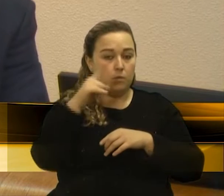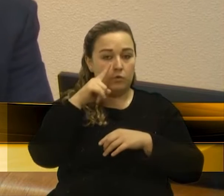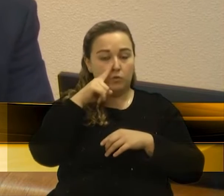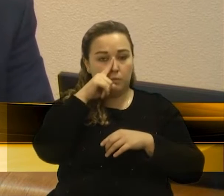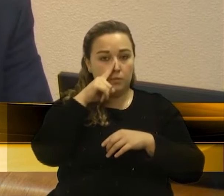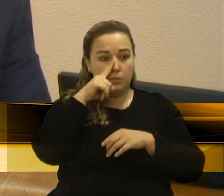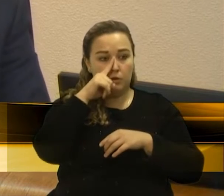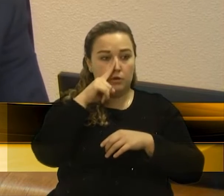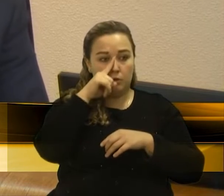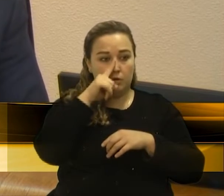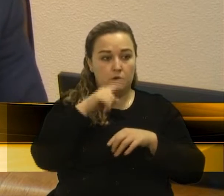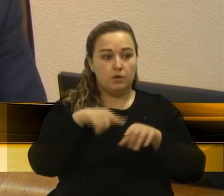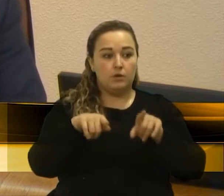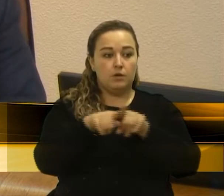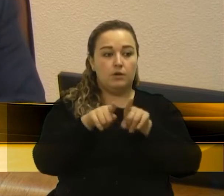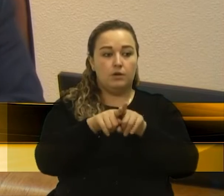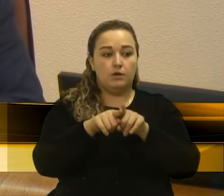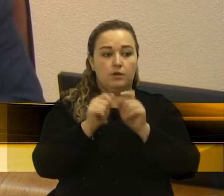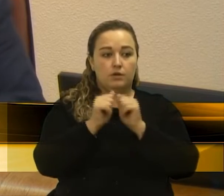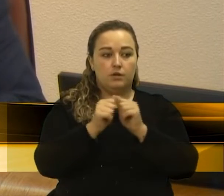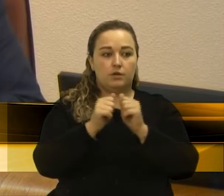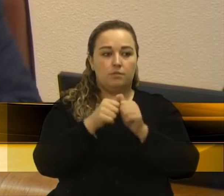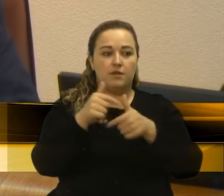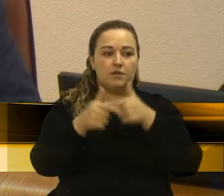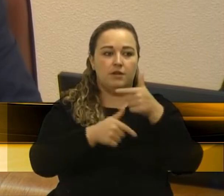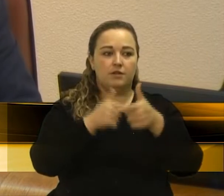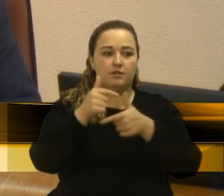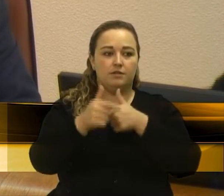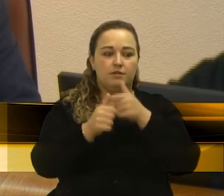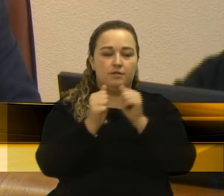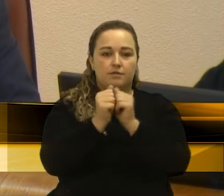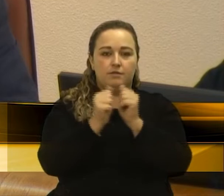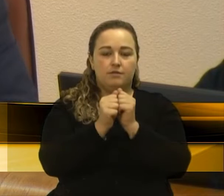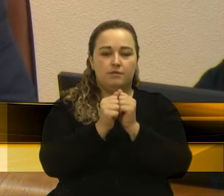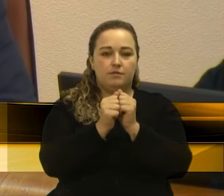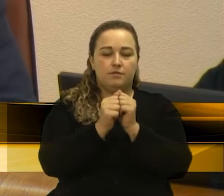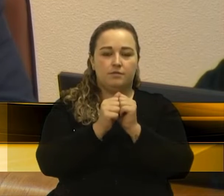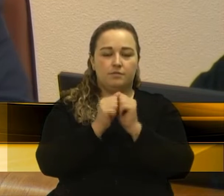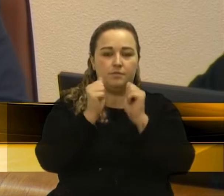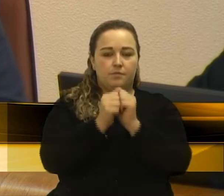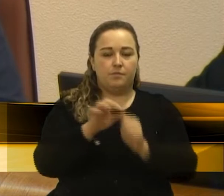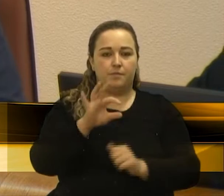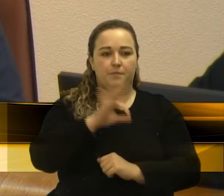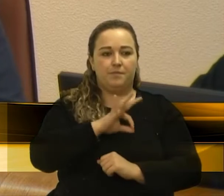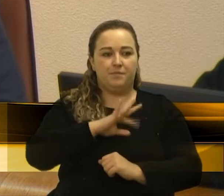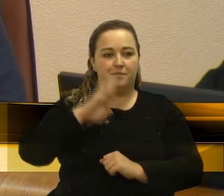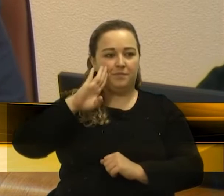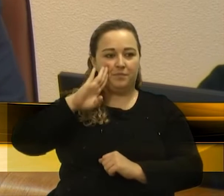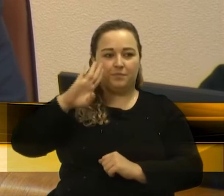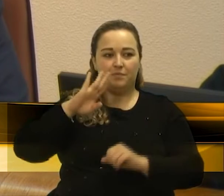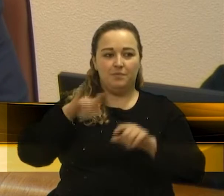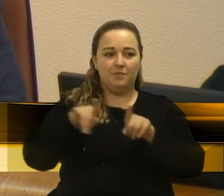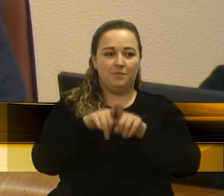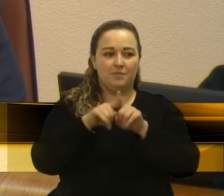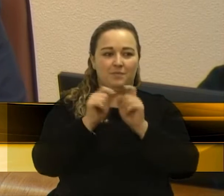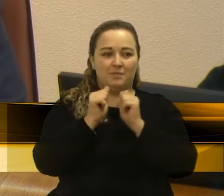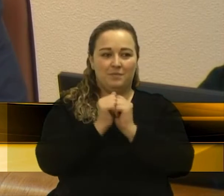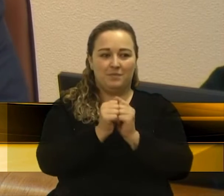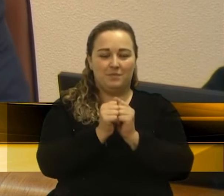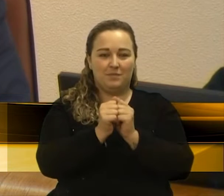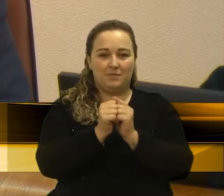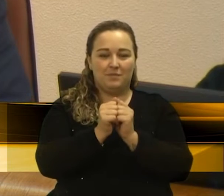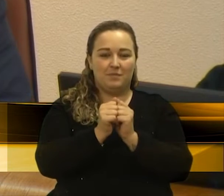bares, enfim. E ali tinha um local para a Guarda Municipal. Esse local ficou desde o início depredado, completamente